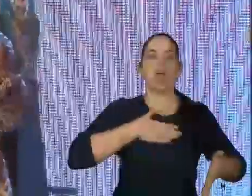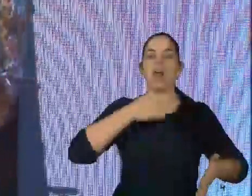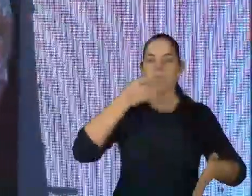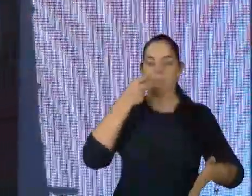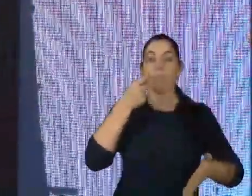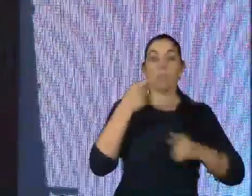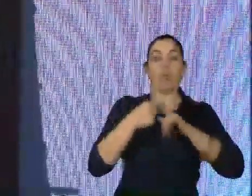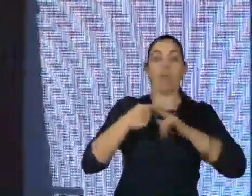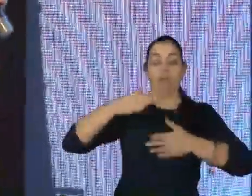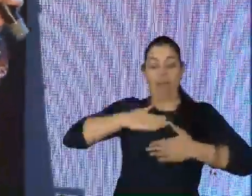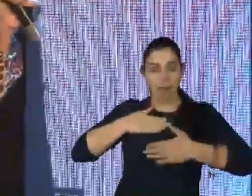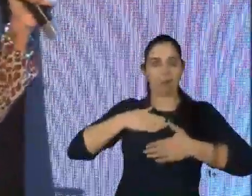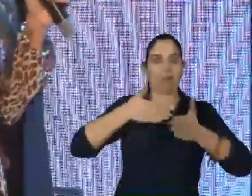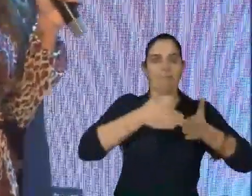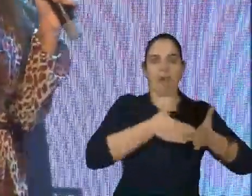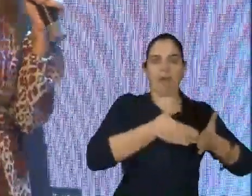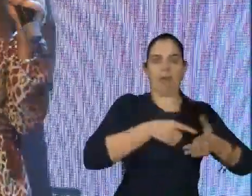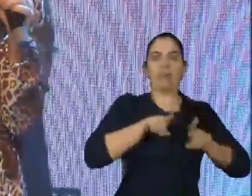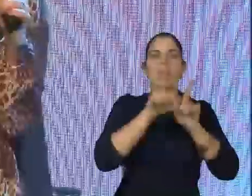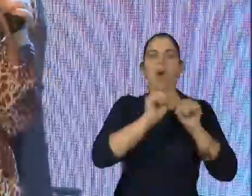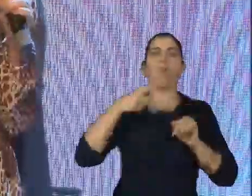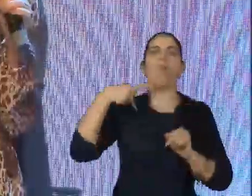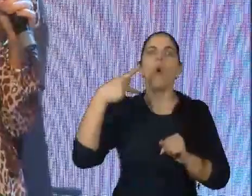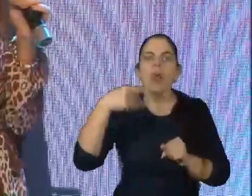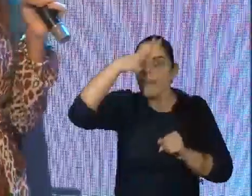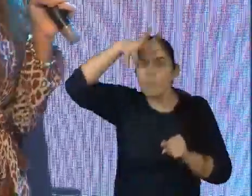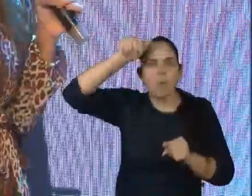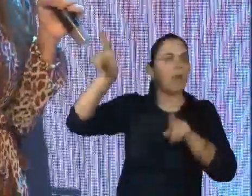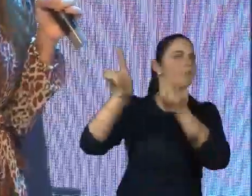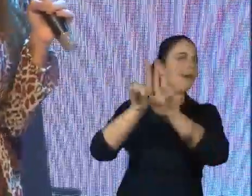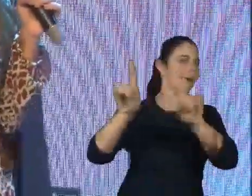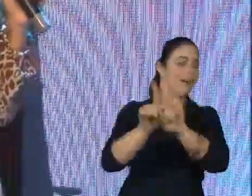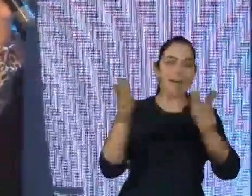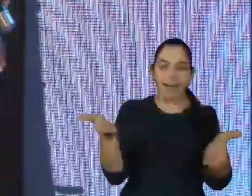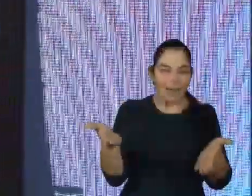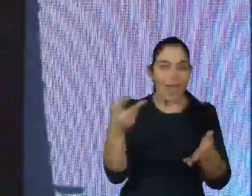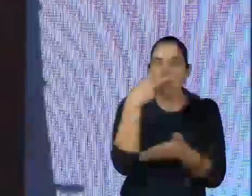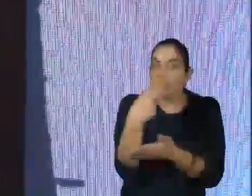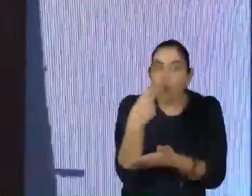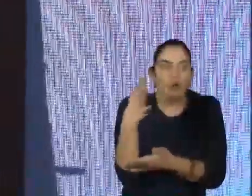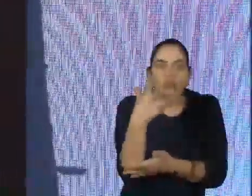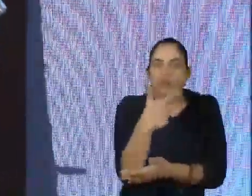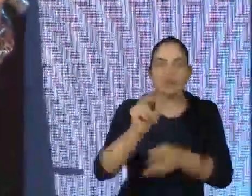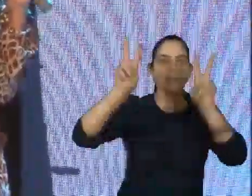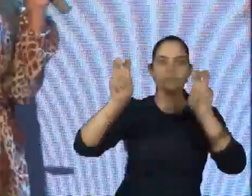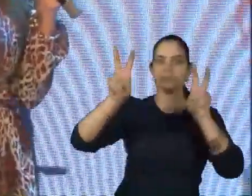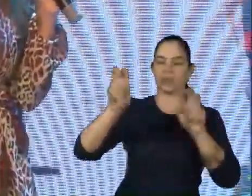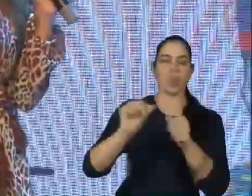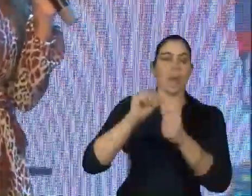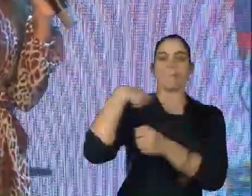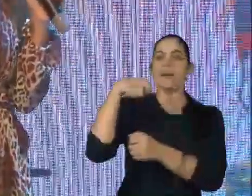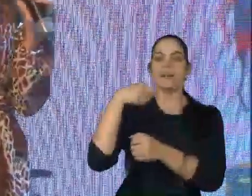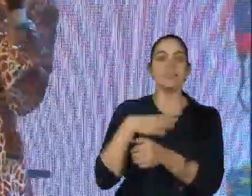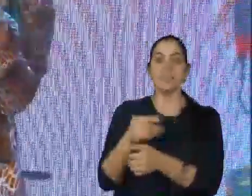falar sobre elas. Políticas públicas também têm que ter a participação. Todos os assuntos referentes a elas